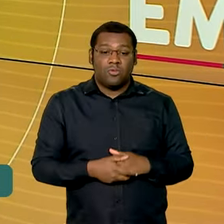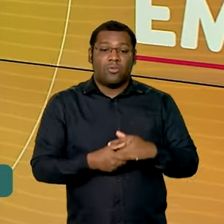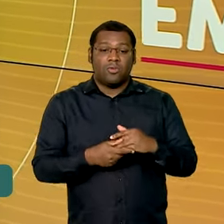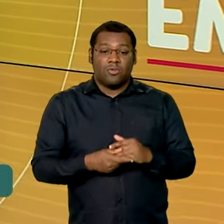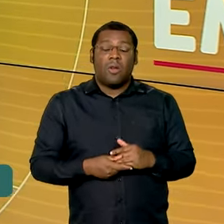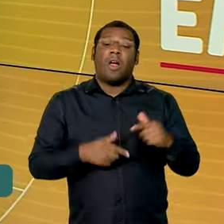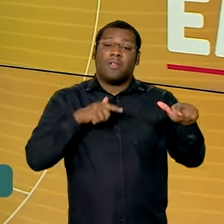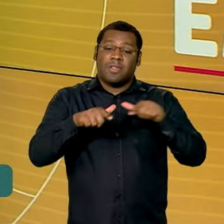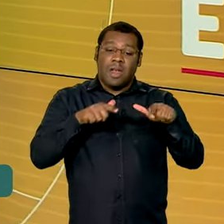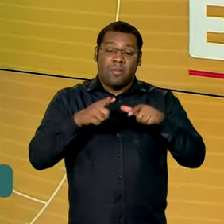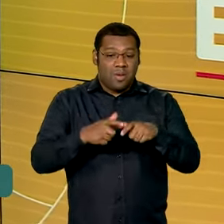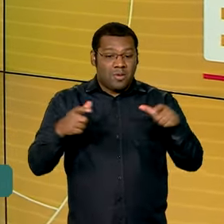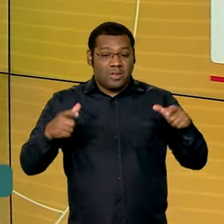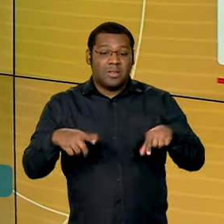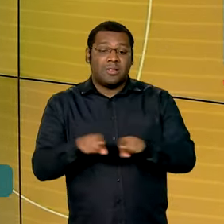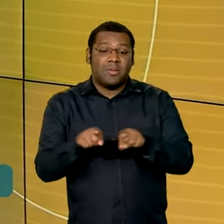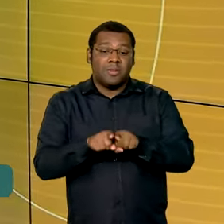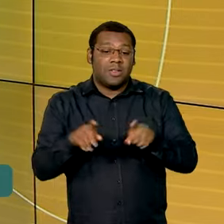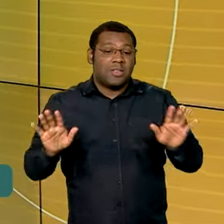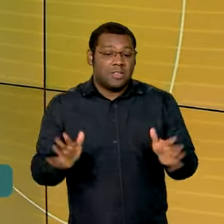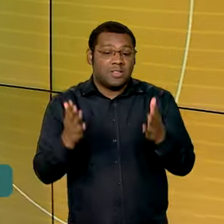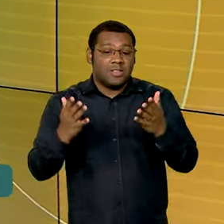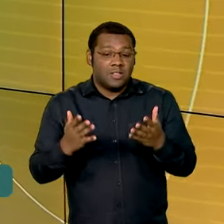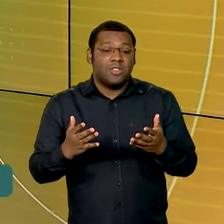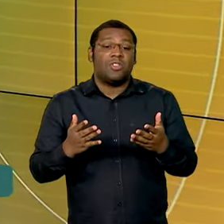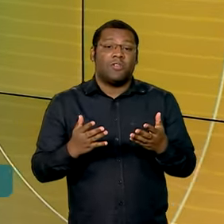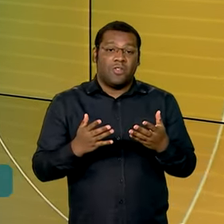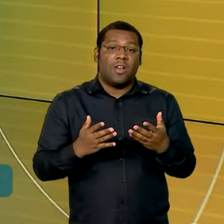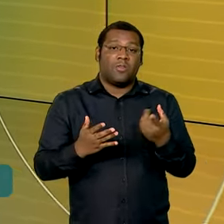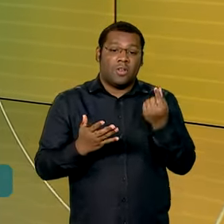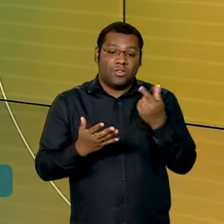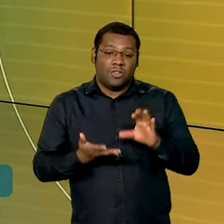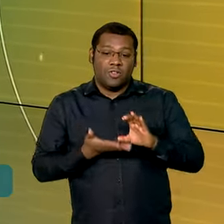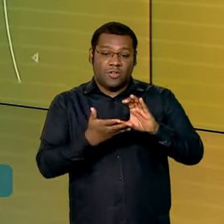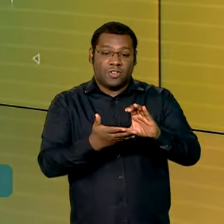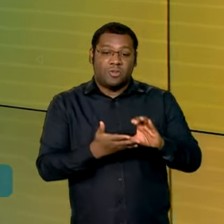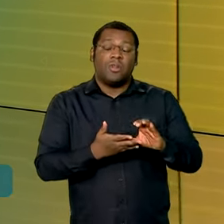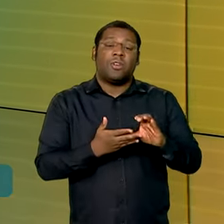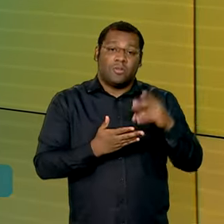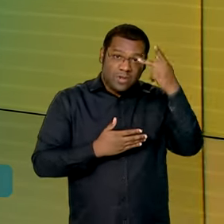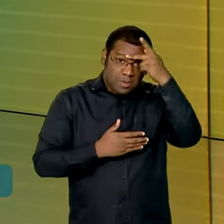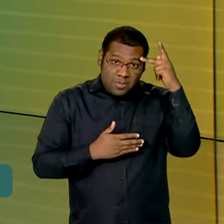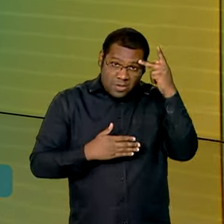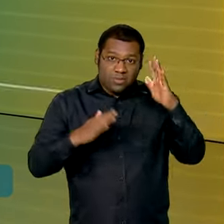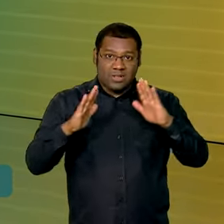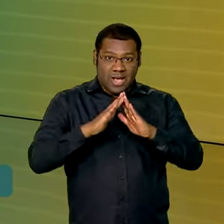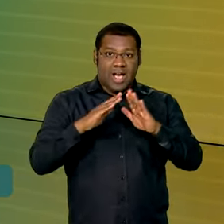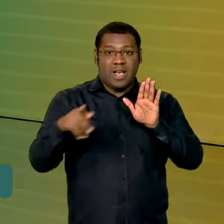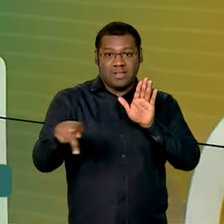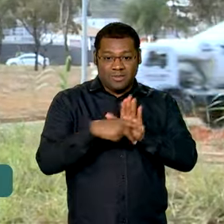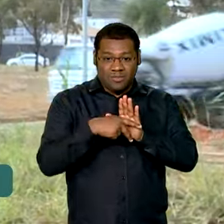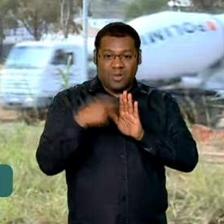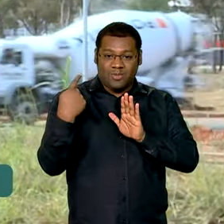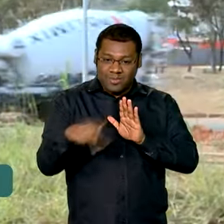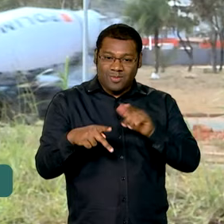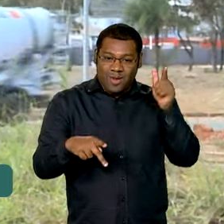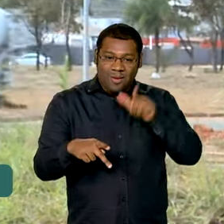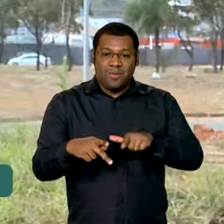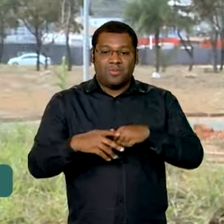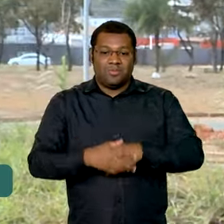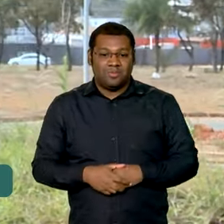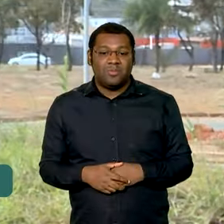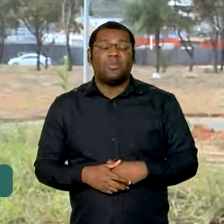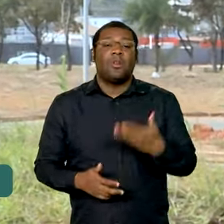empregos, além de promover novos financiamentos da casa própria para a classe média. Veja na reportagem. A medida do